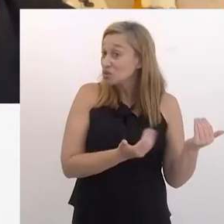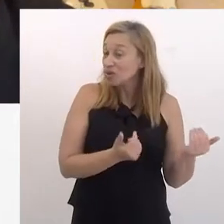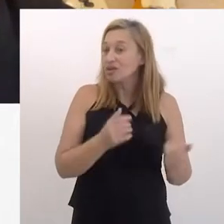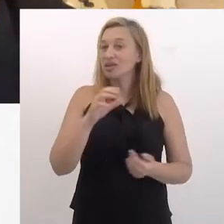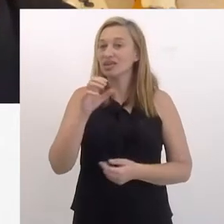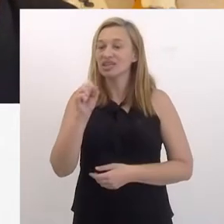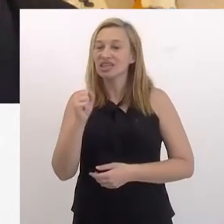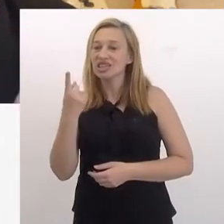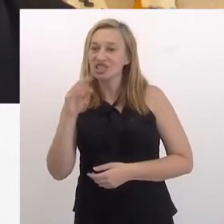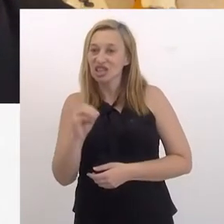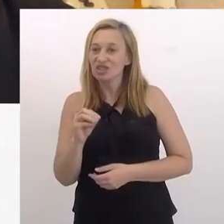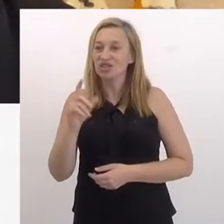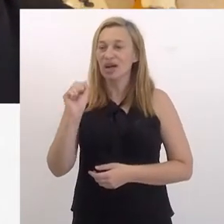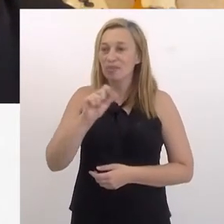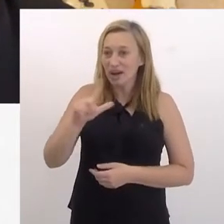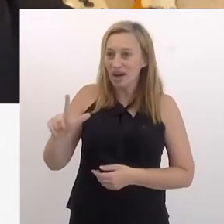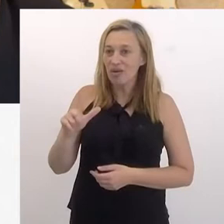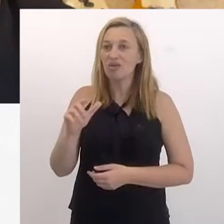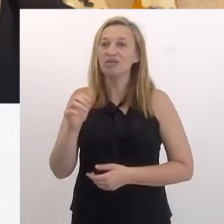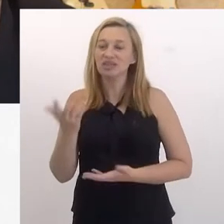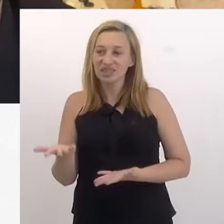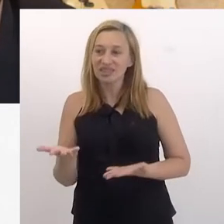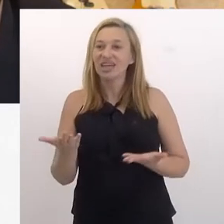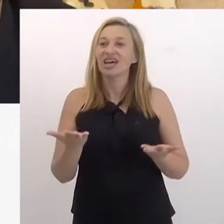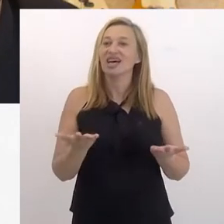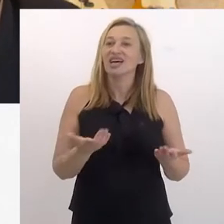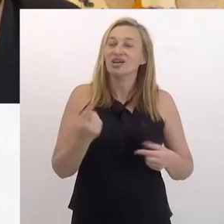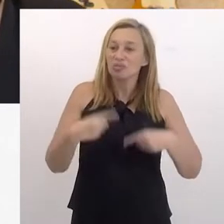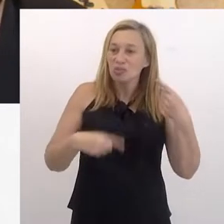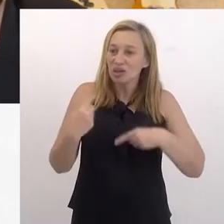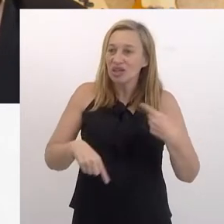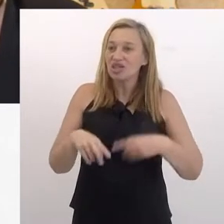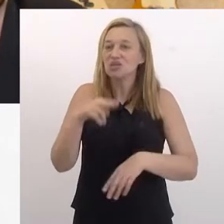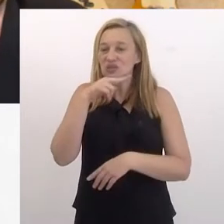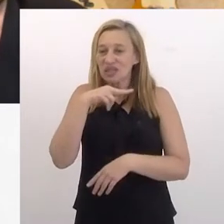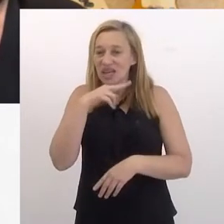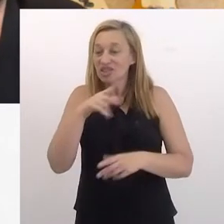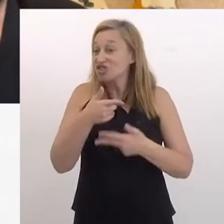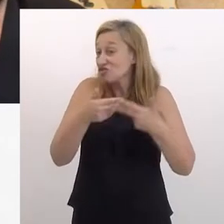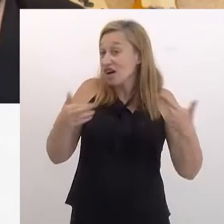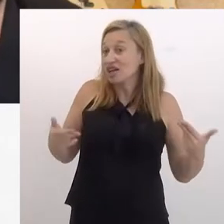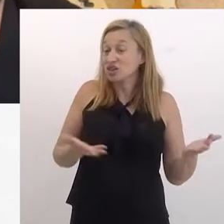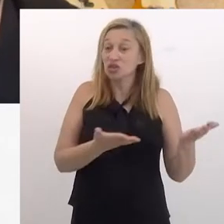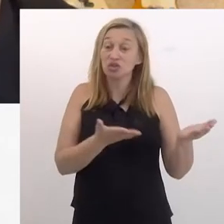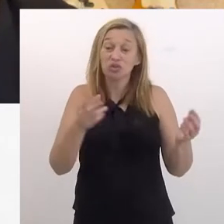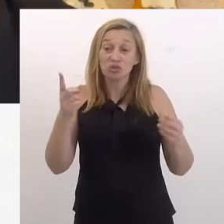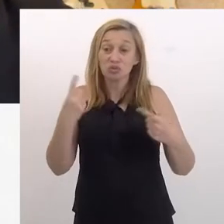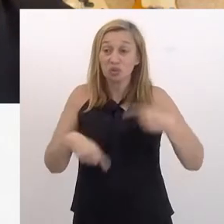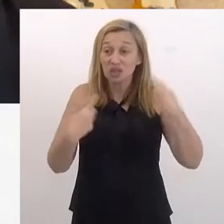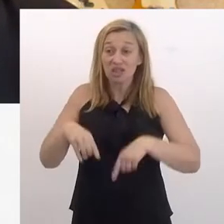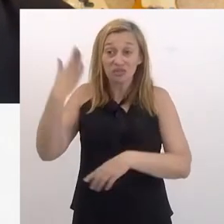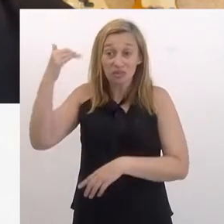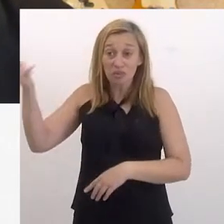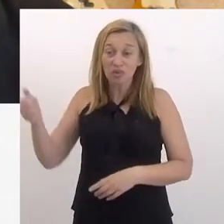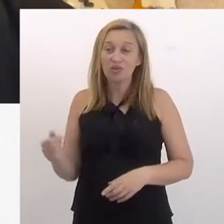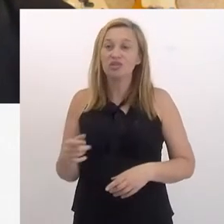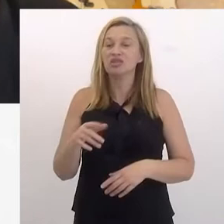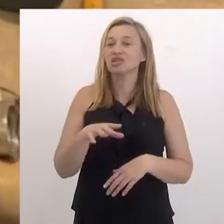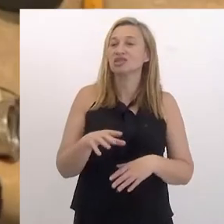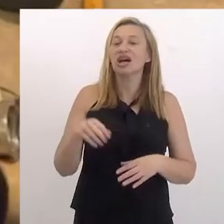políticos jovens que foram foi o Sérgio Cabral, o Aécio Neves, que eram políticos ali, já netos de grandes políticos conhecidos,